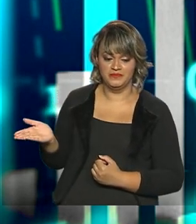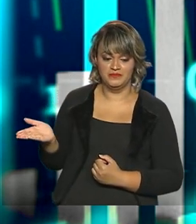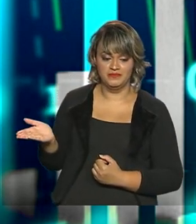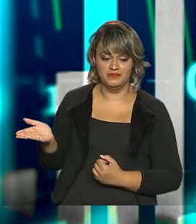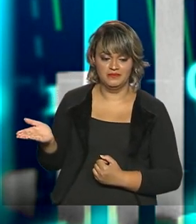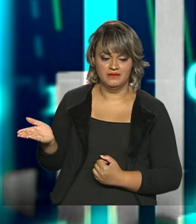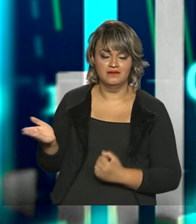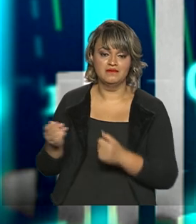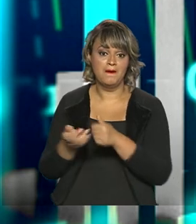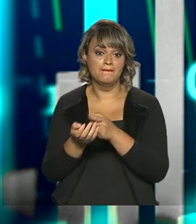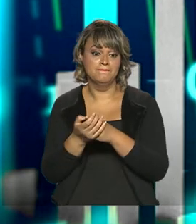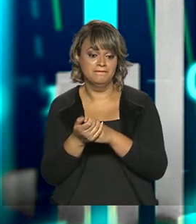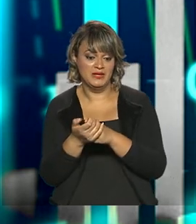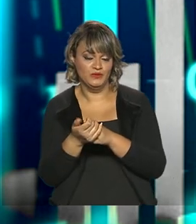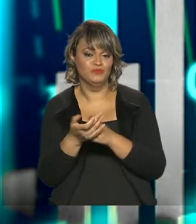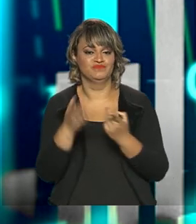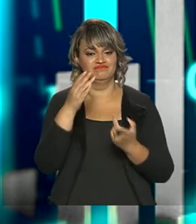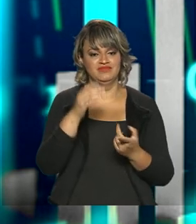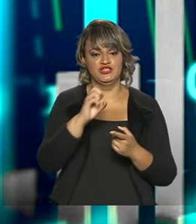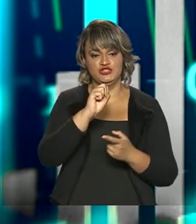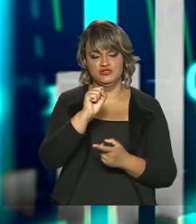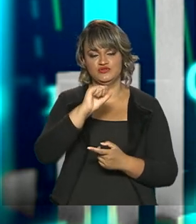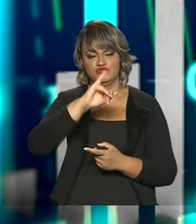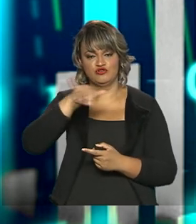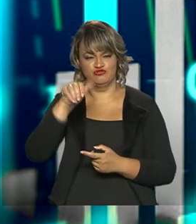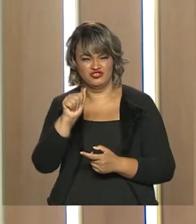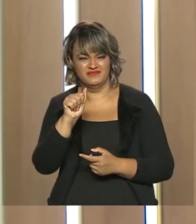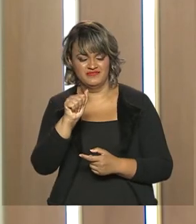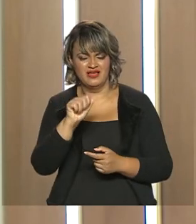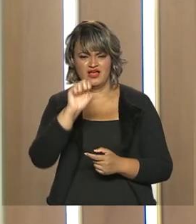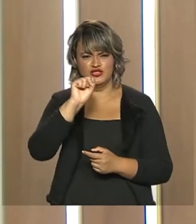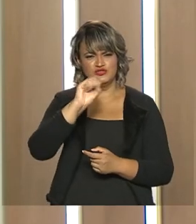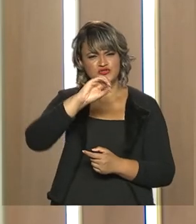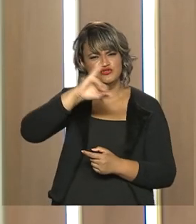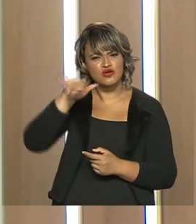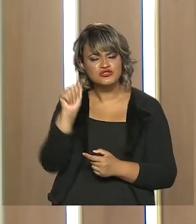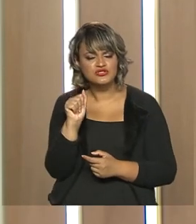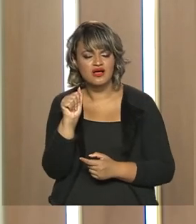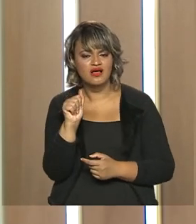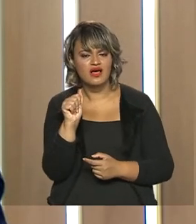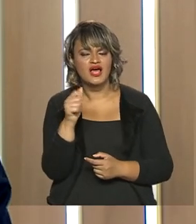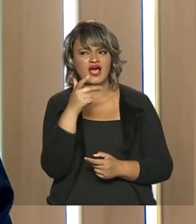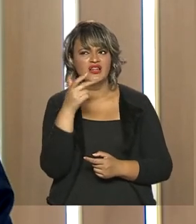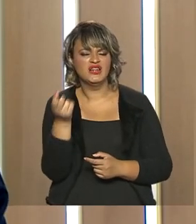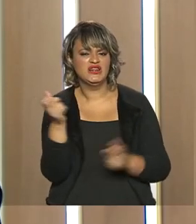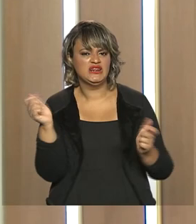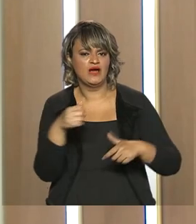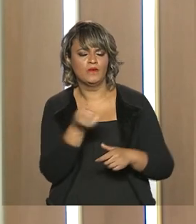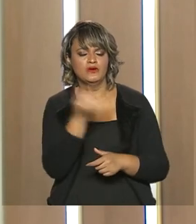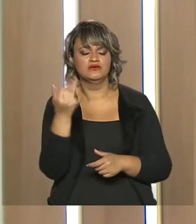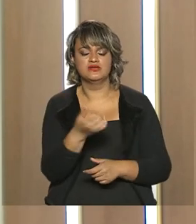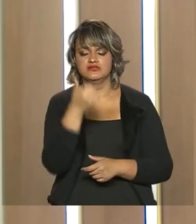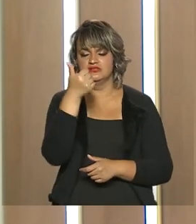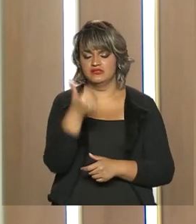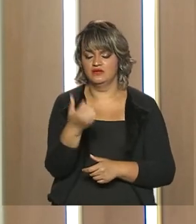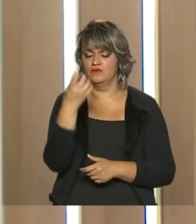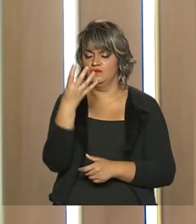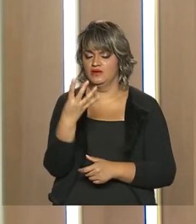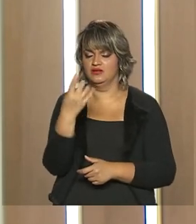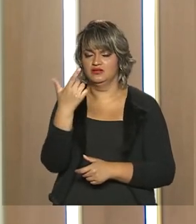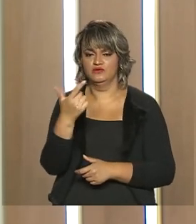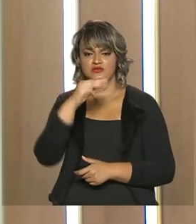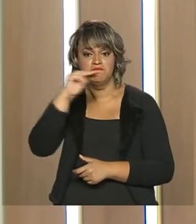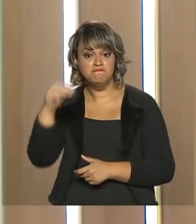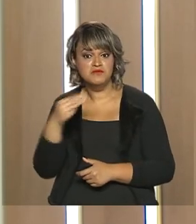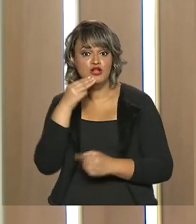soja, naturalmente, e o milho. A soja, apenas para dar uma ideia do volume, estamos falando de 142,8 milhões de